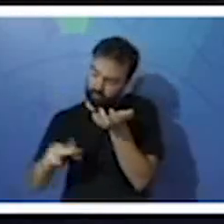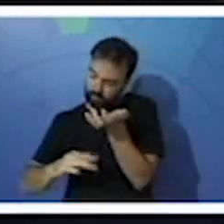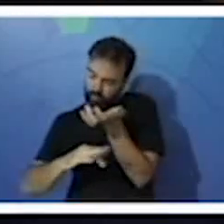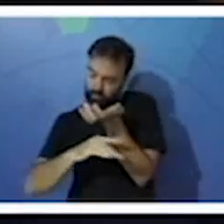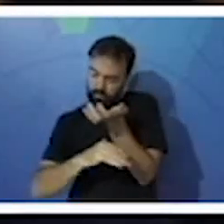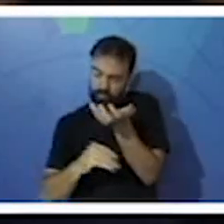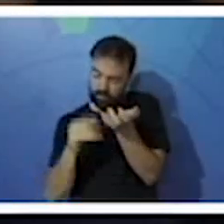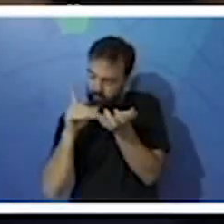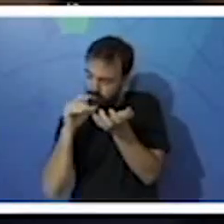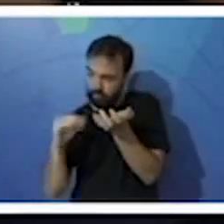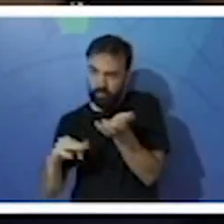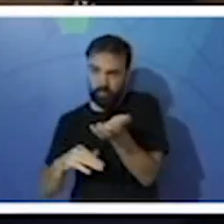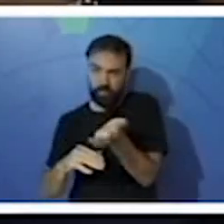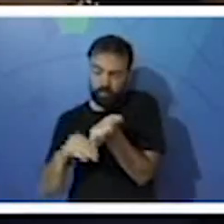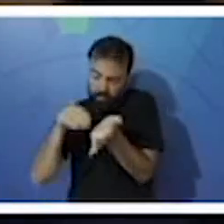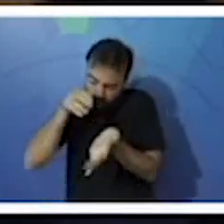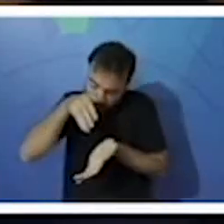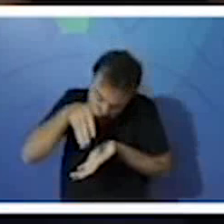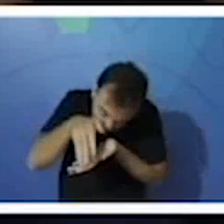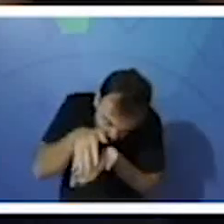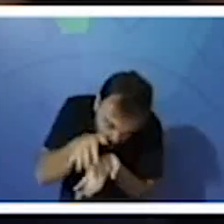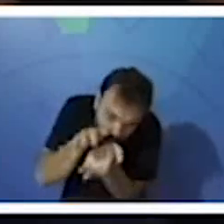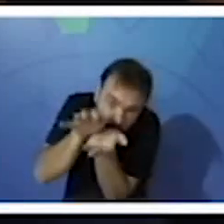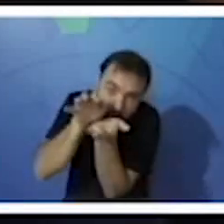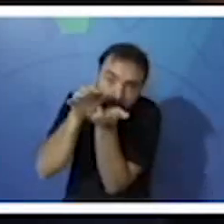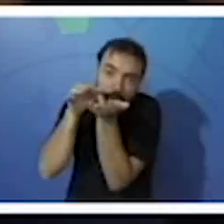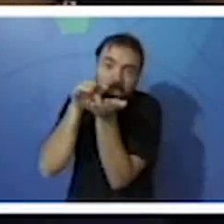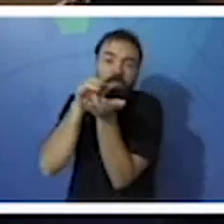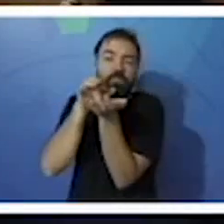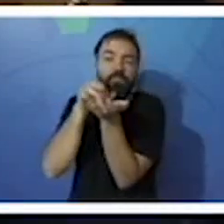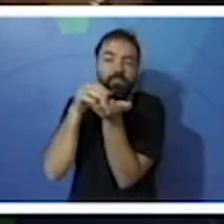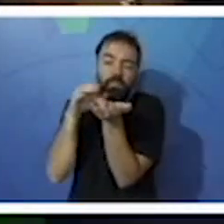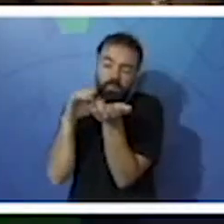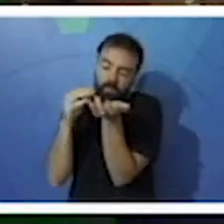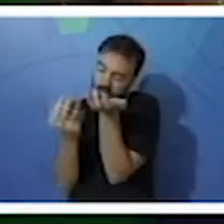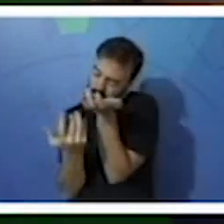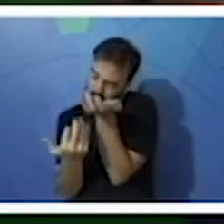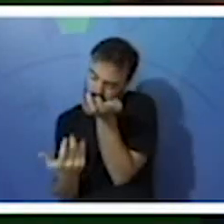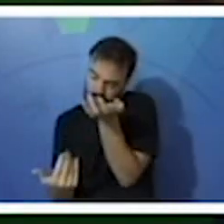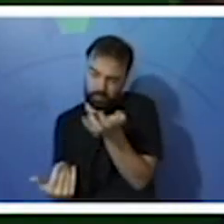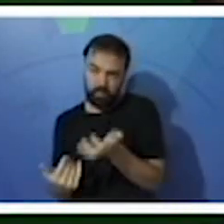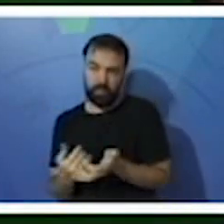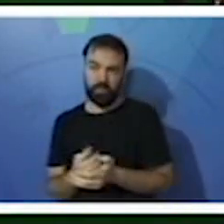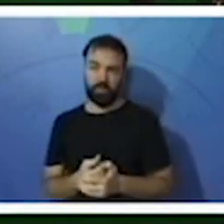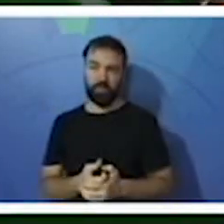a sua alimentação a água, mas depois com a língua ele vai empurrando a água.